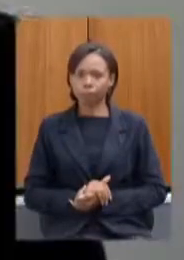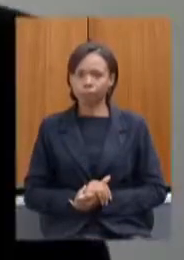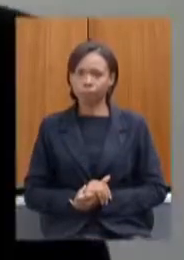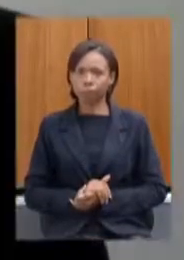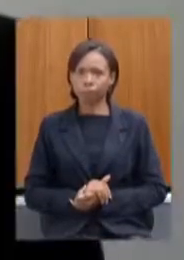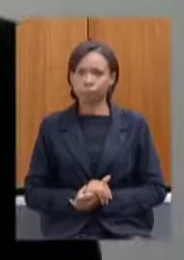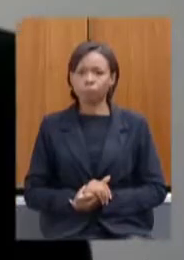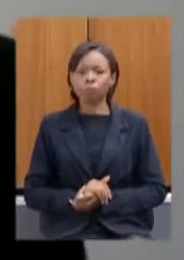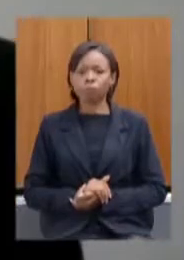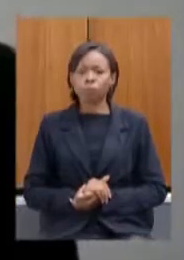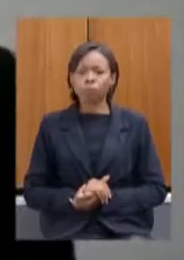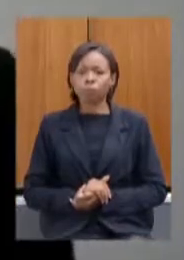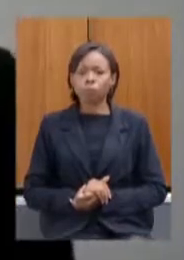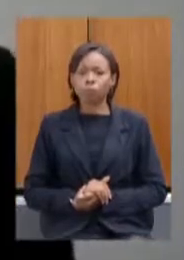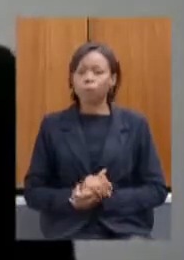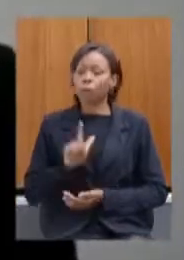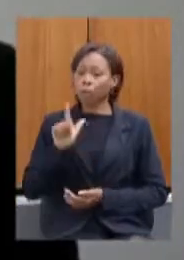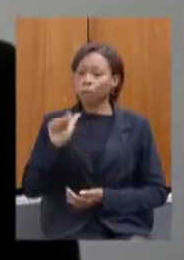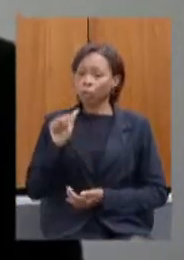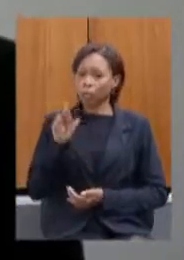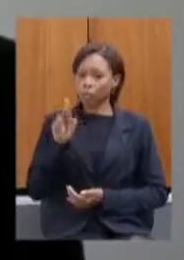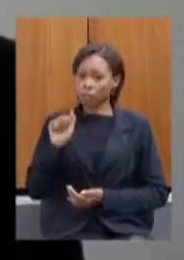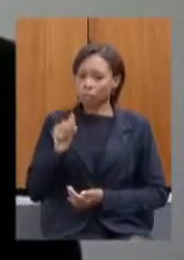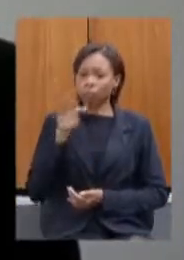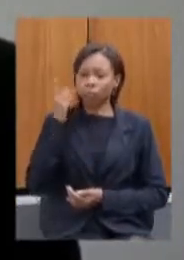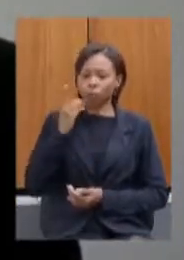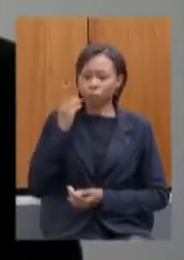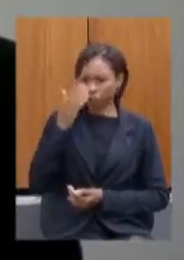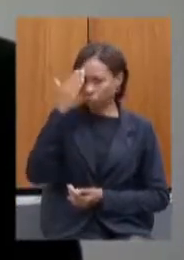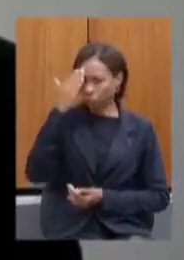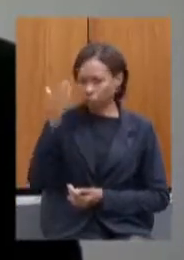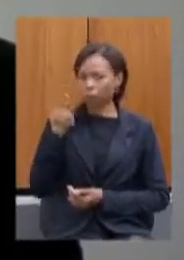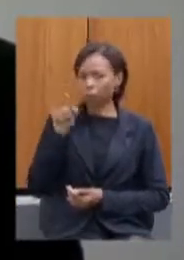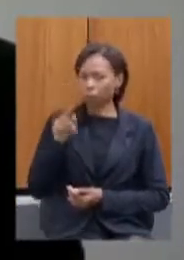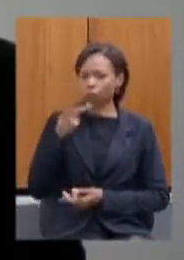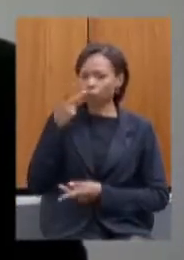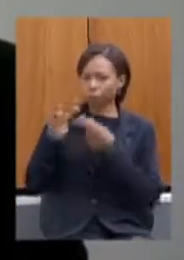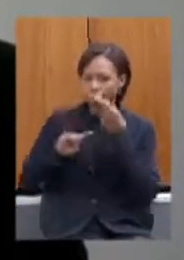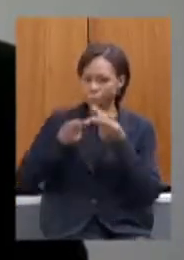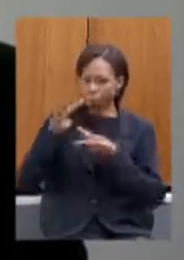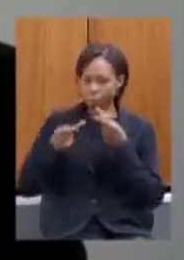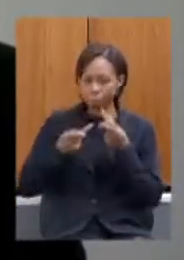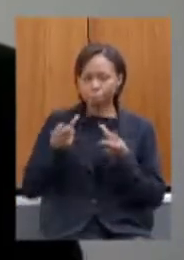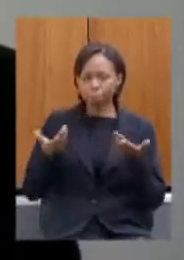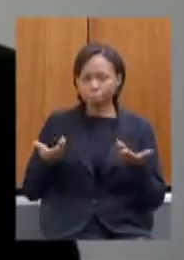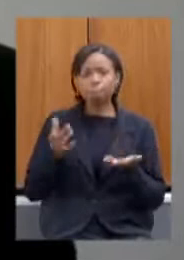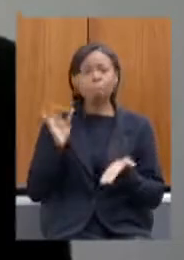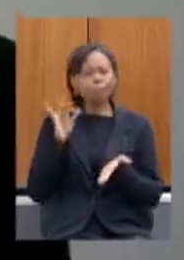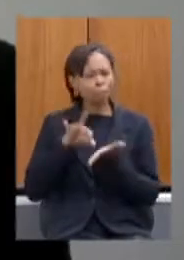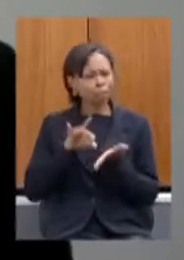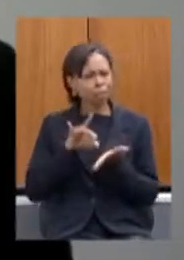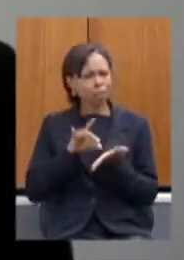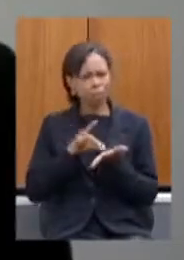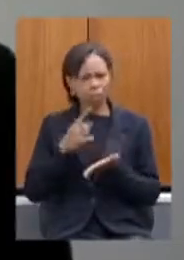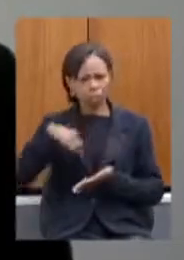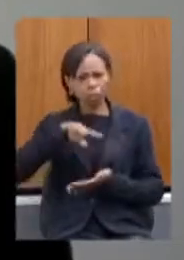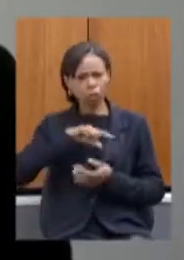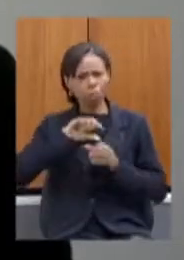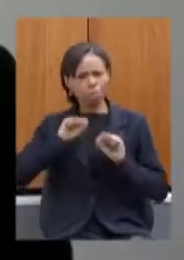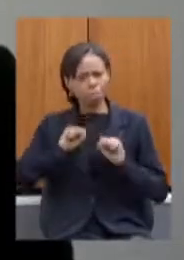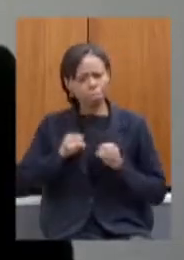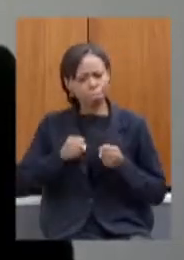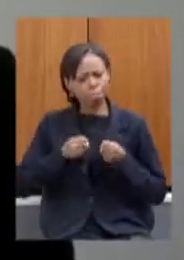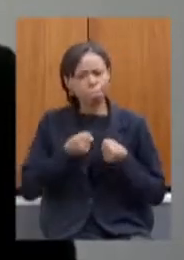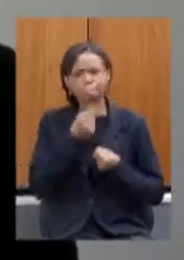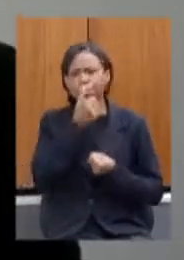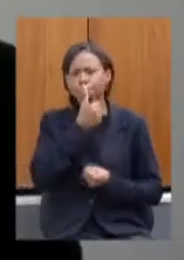deputada Laura agradeço as suas palavras a gente realmente não tem medido esforços para que